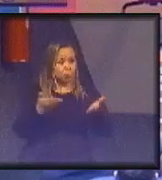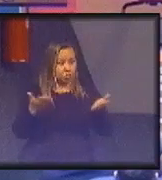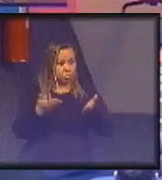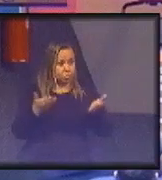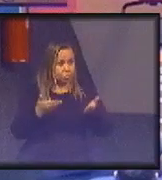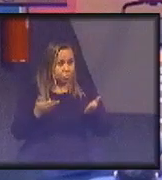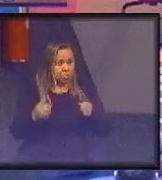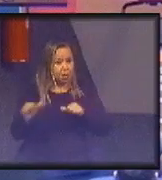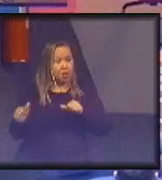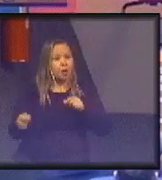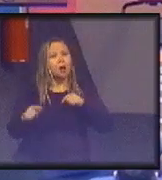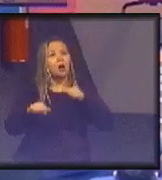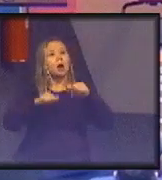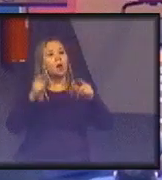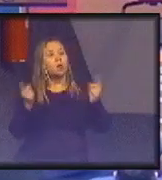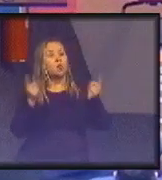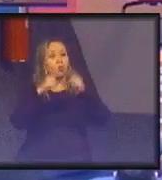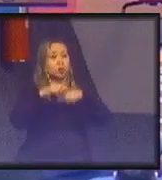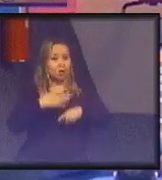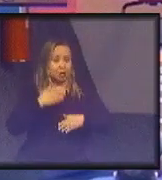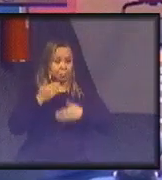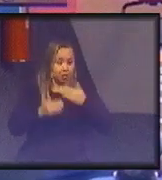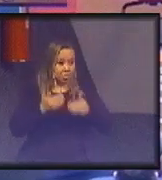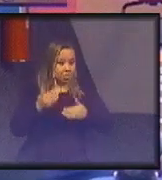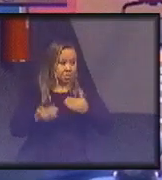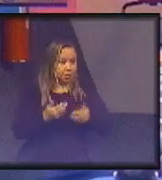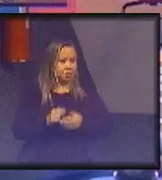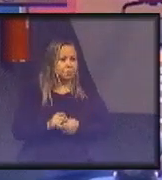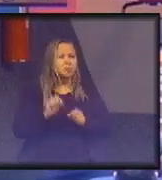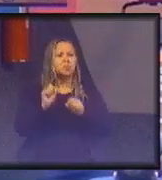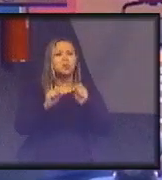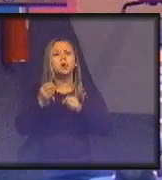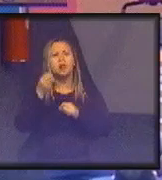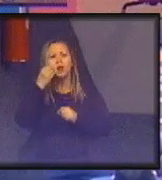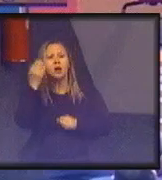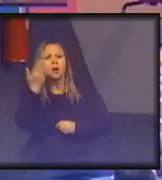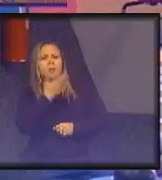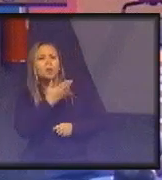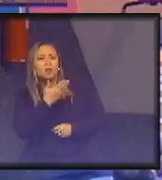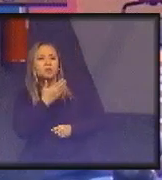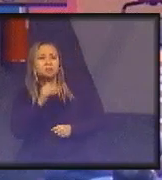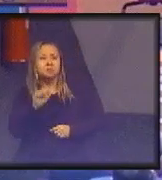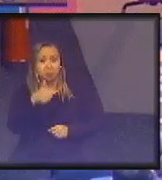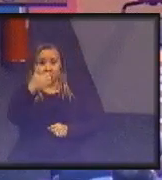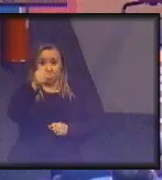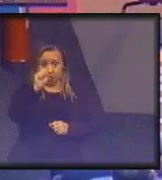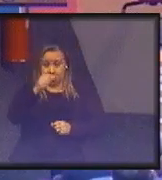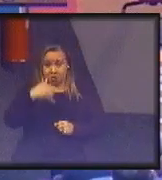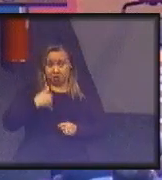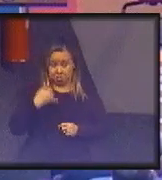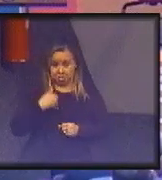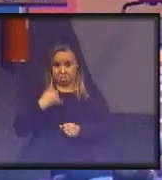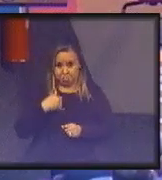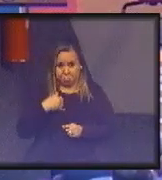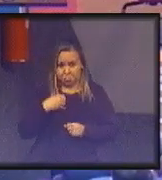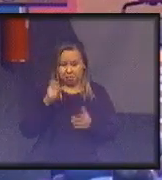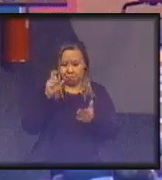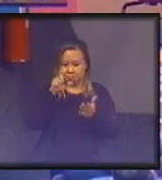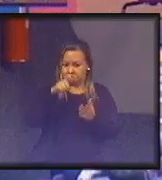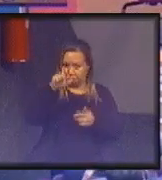ao contrário da minha geração, o que era a prova da maioridade? A prova da maioridade era você tirar a carteira de motorista.